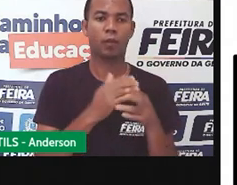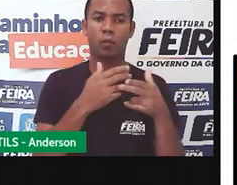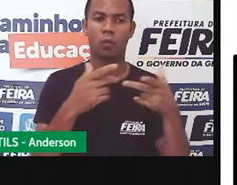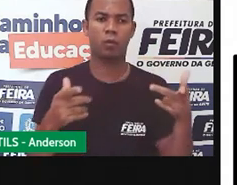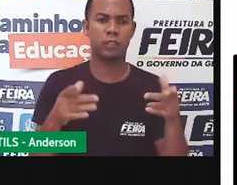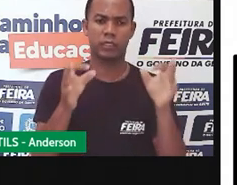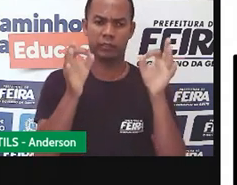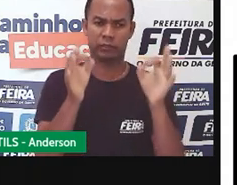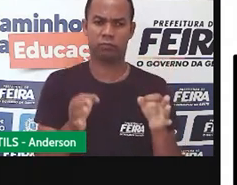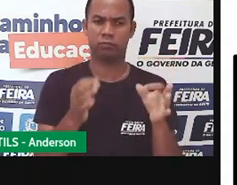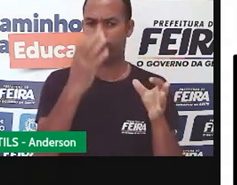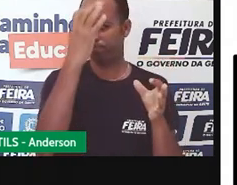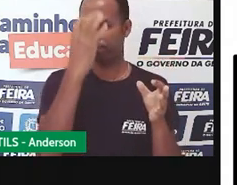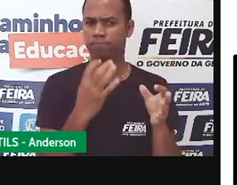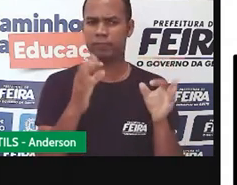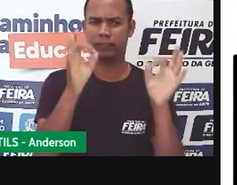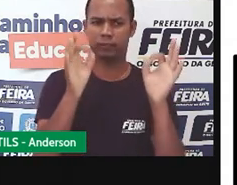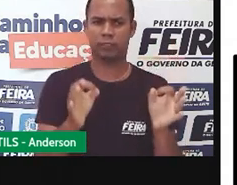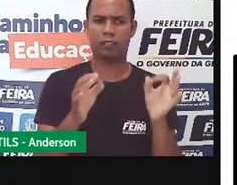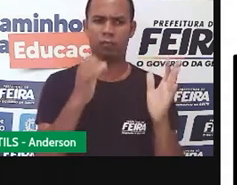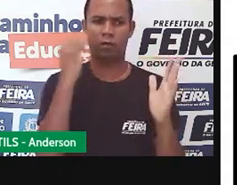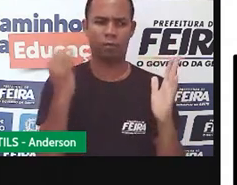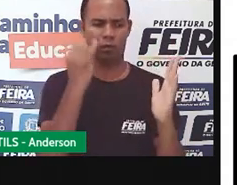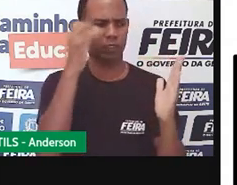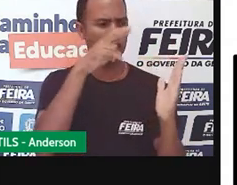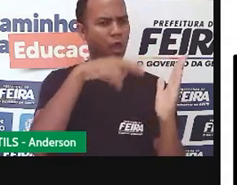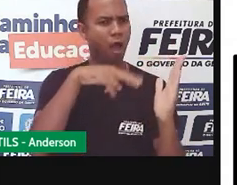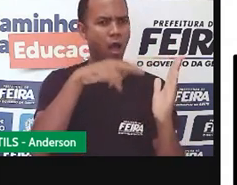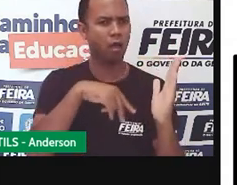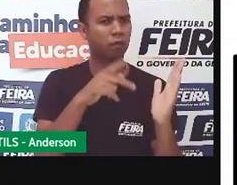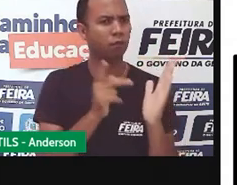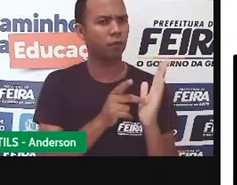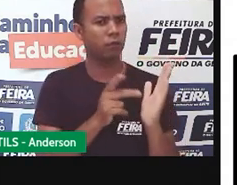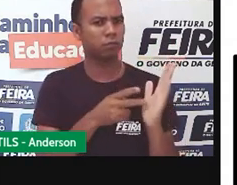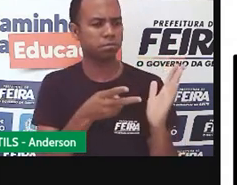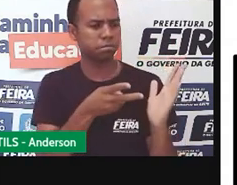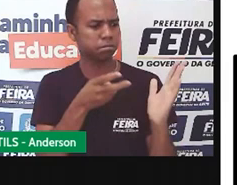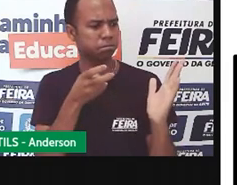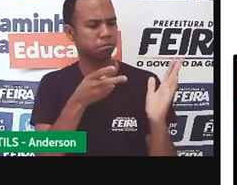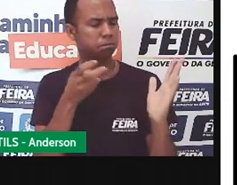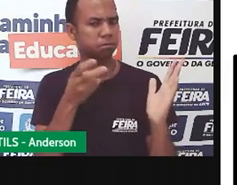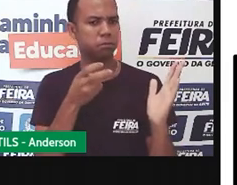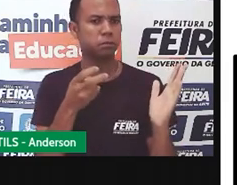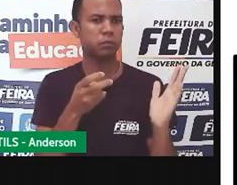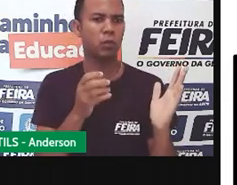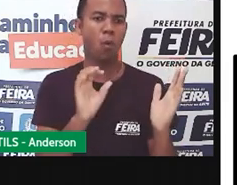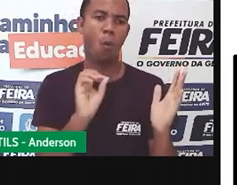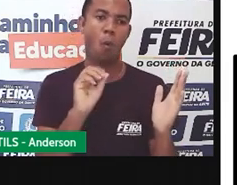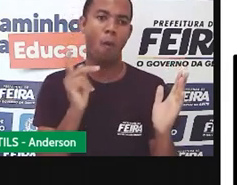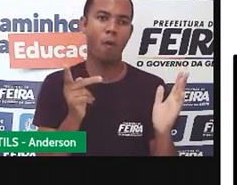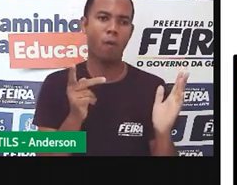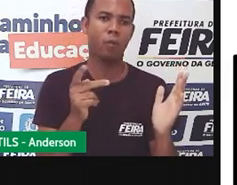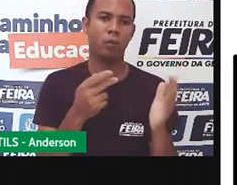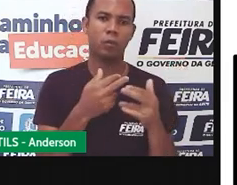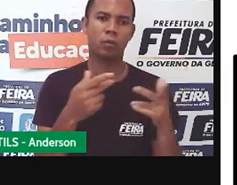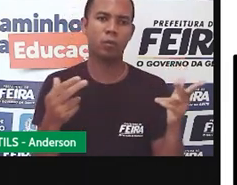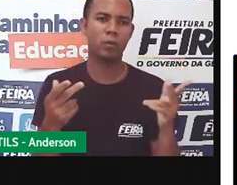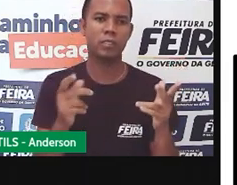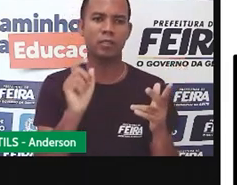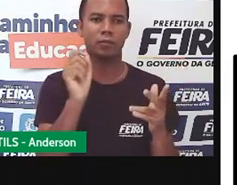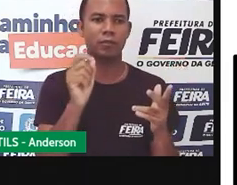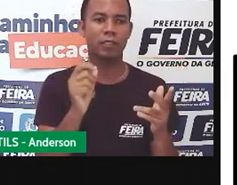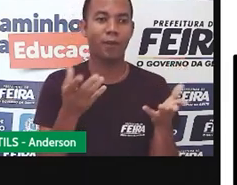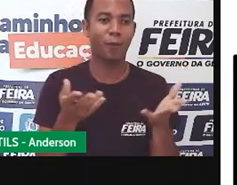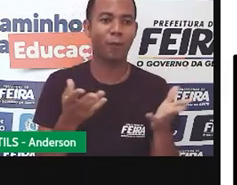sérias, de coisas importantes, de coisas que são da atualidade. Mas também tem as